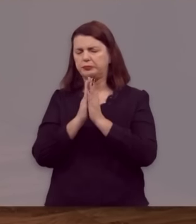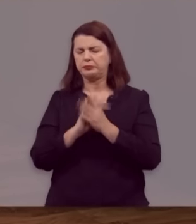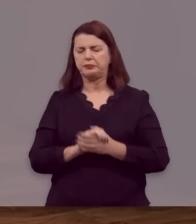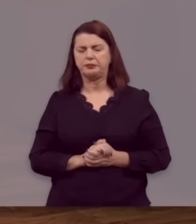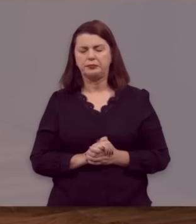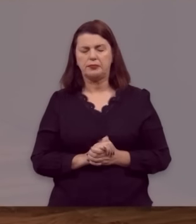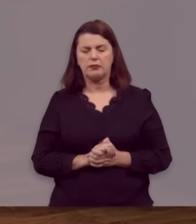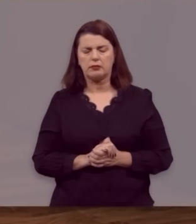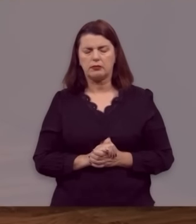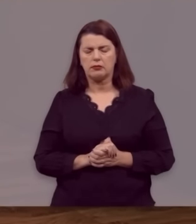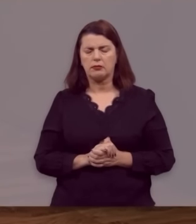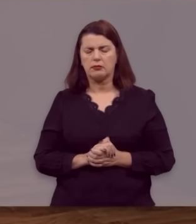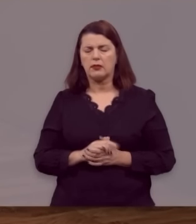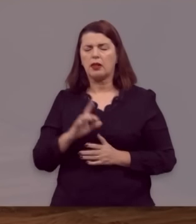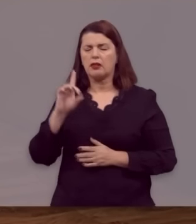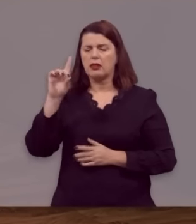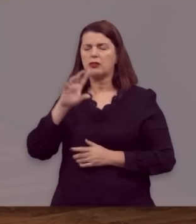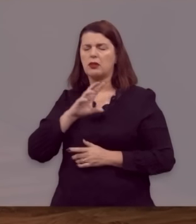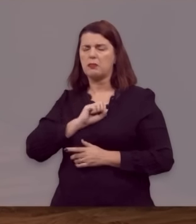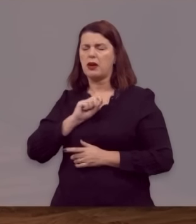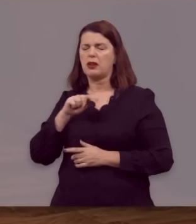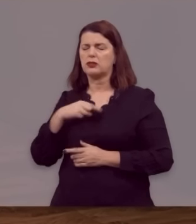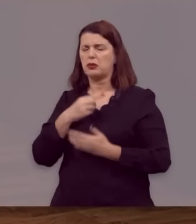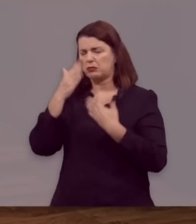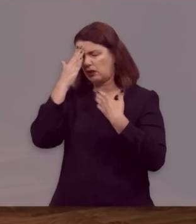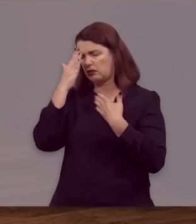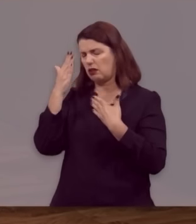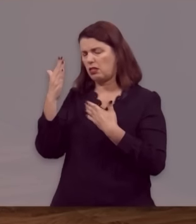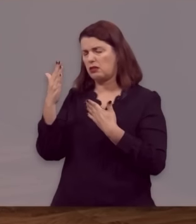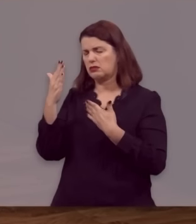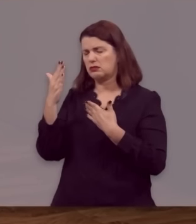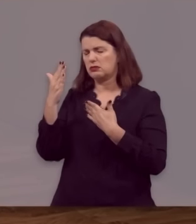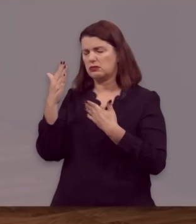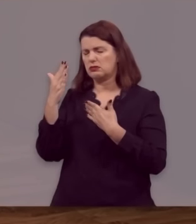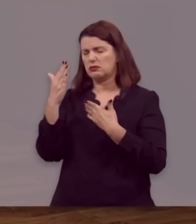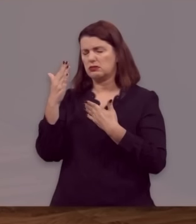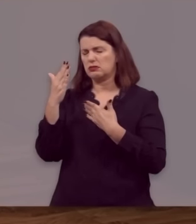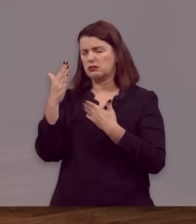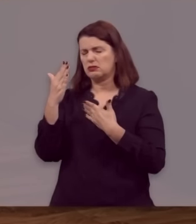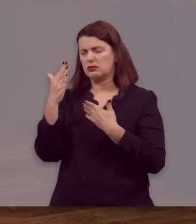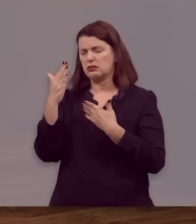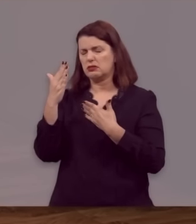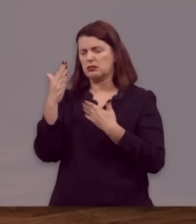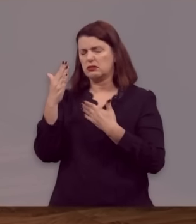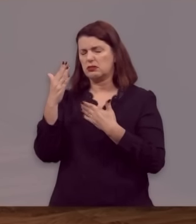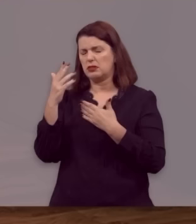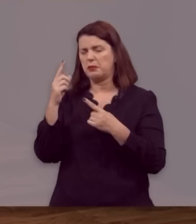você. Deus amado, eu te agradeço porque